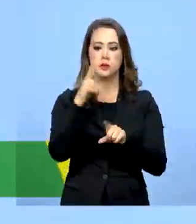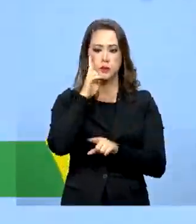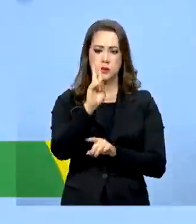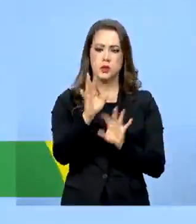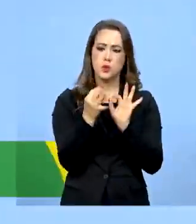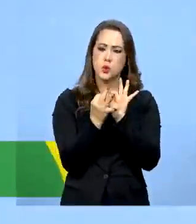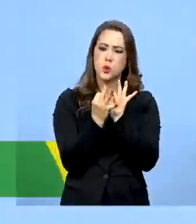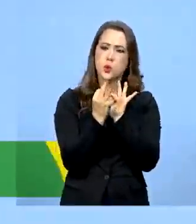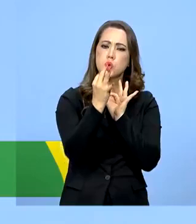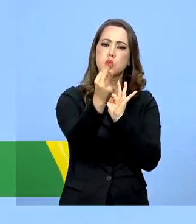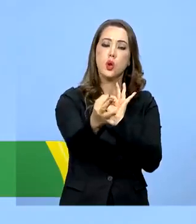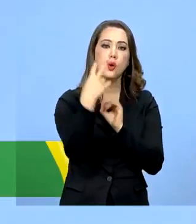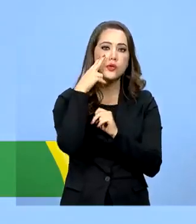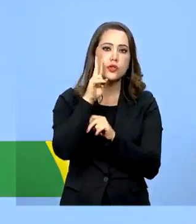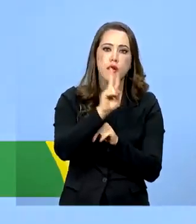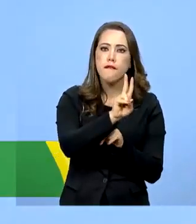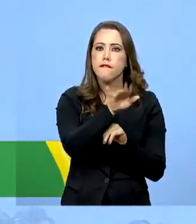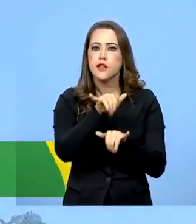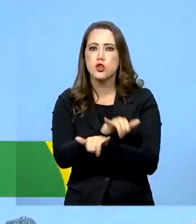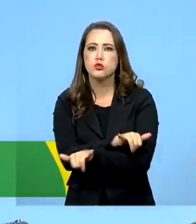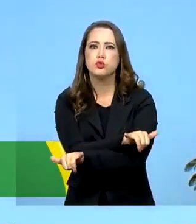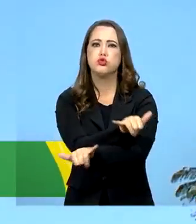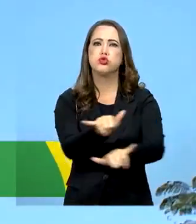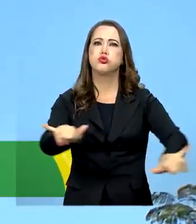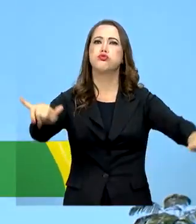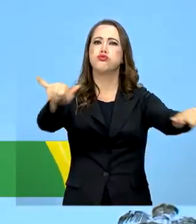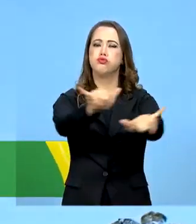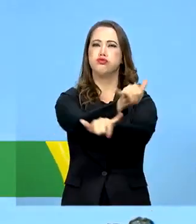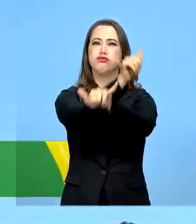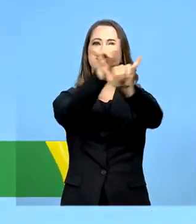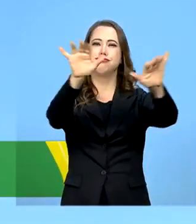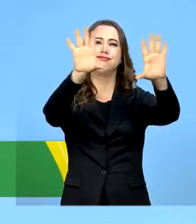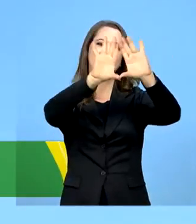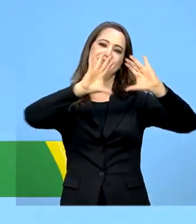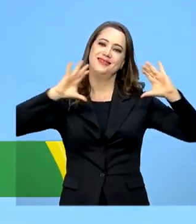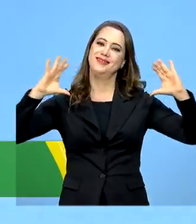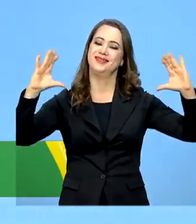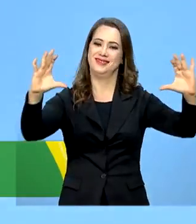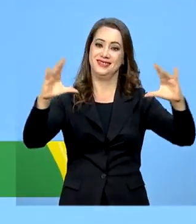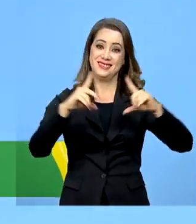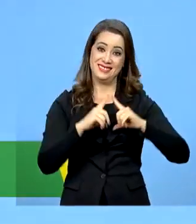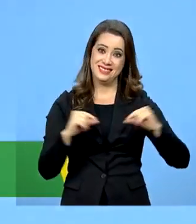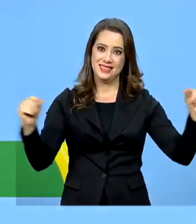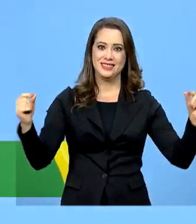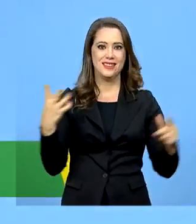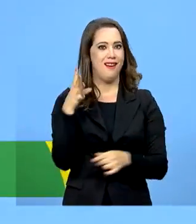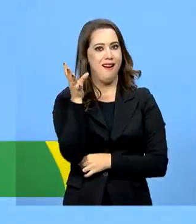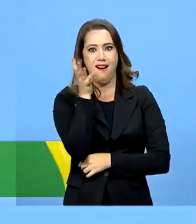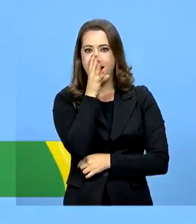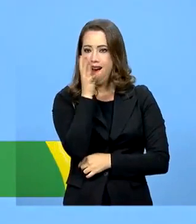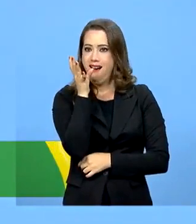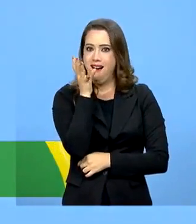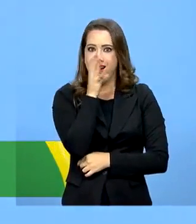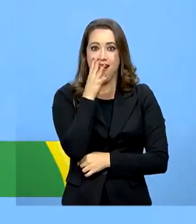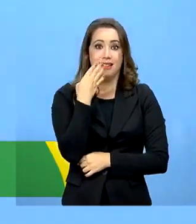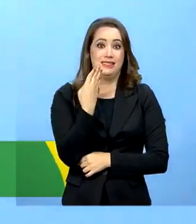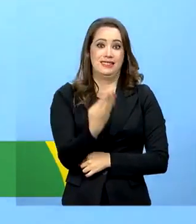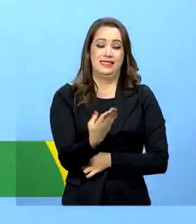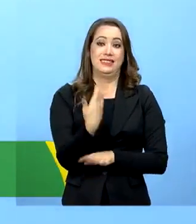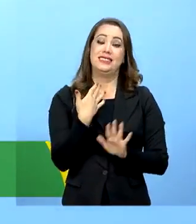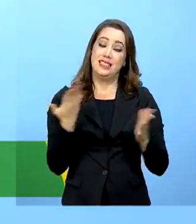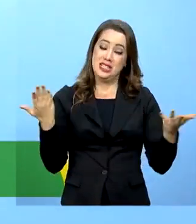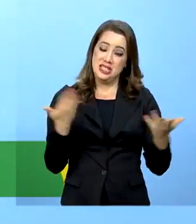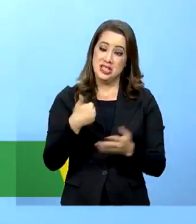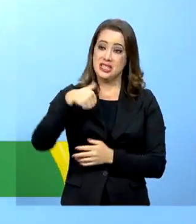longe as acrobacias da Esquadrilha da Fumaça pelo céu de Brasília. Um show de tirar o fôlego que encerrou esses